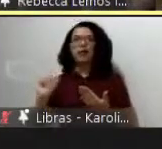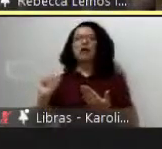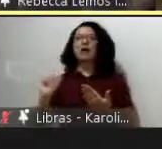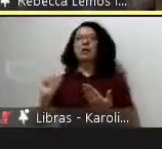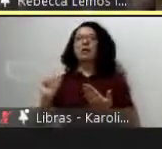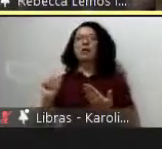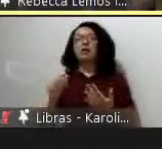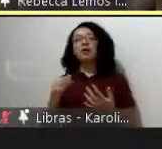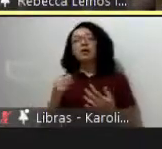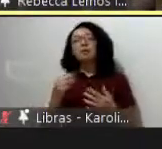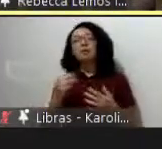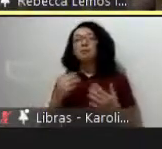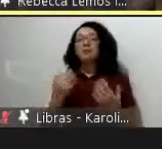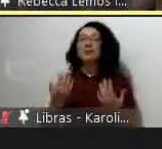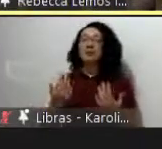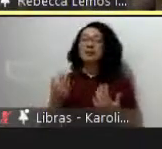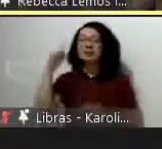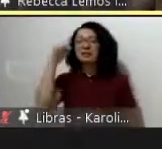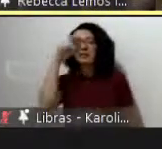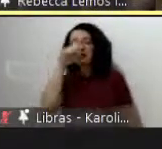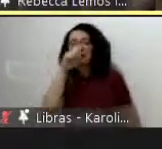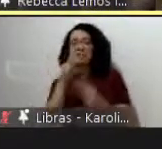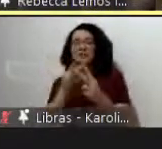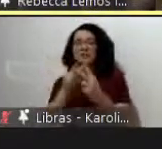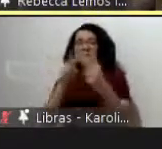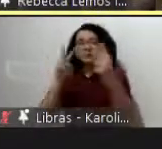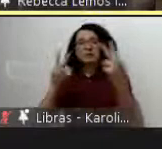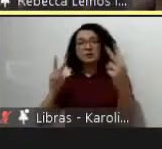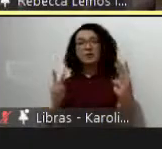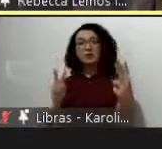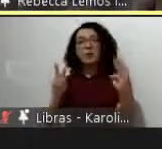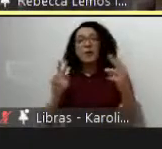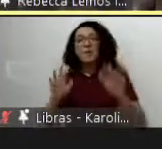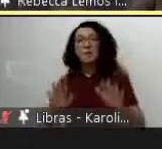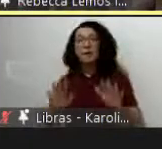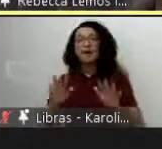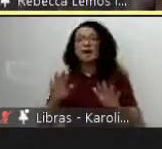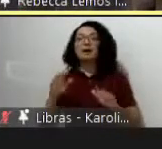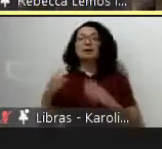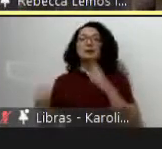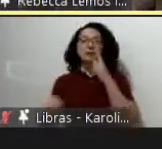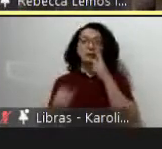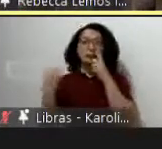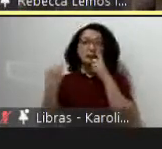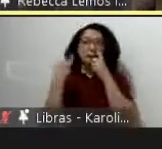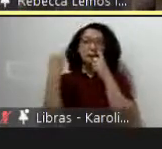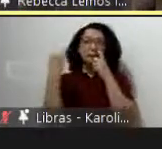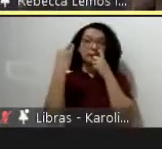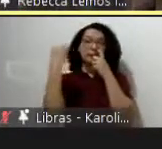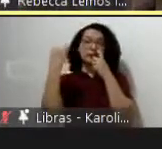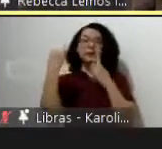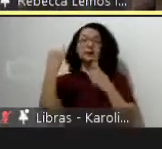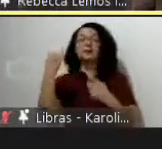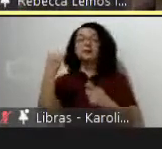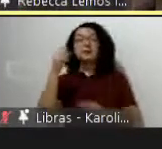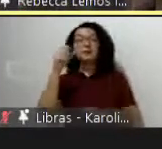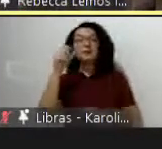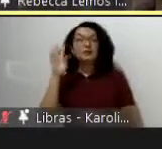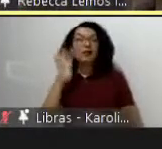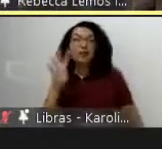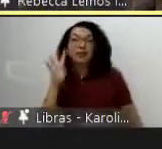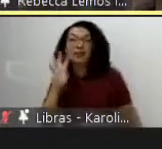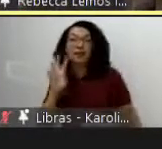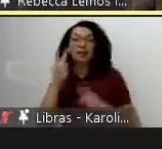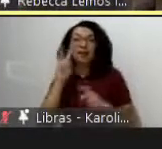desse métier digamos assim é super sempre me fascina muito ver esse tipo de trabalho